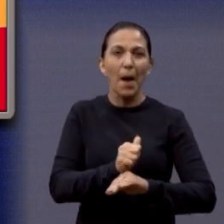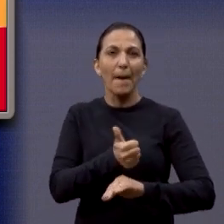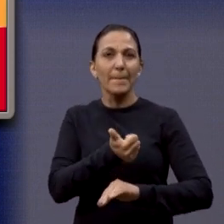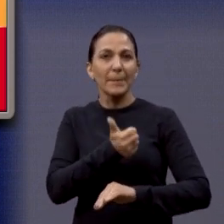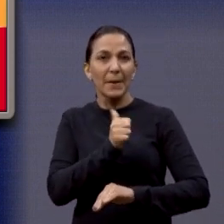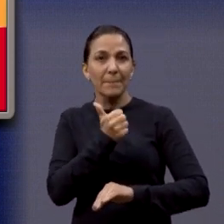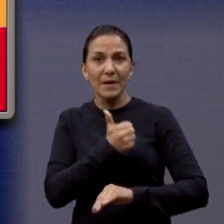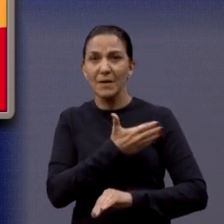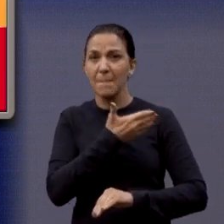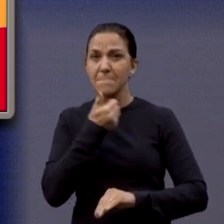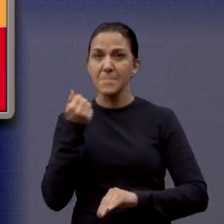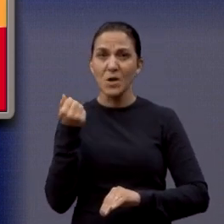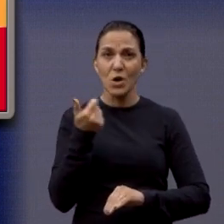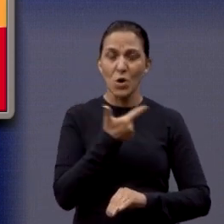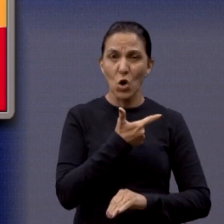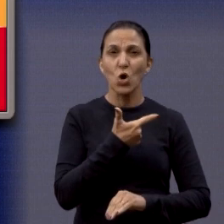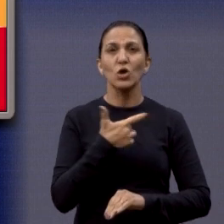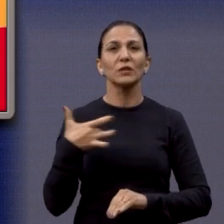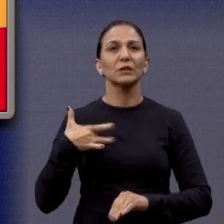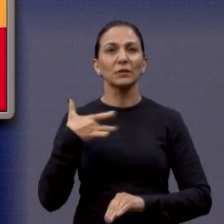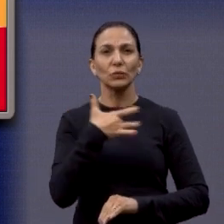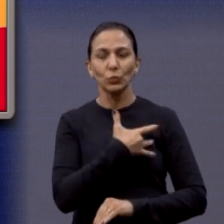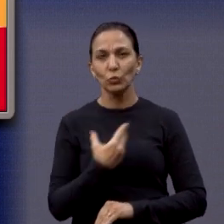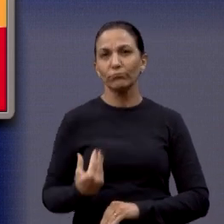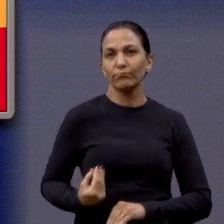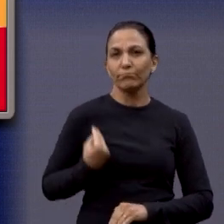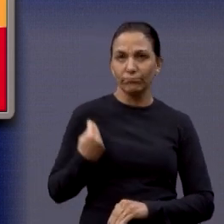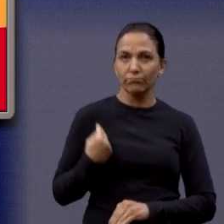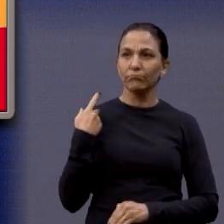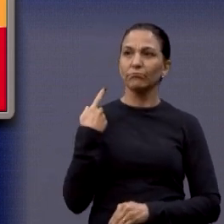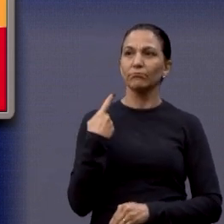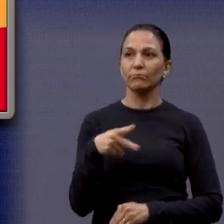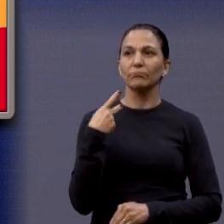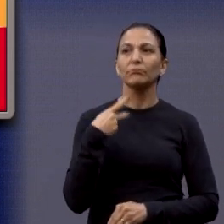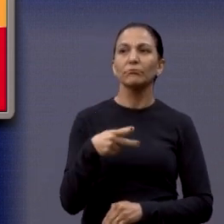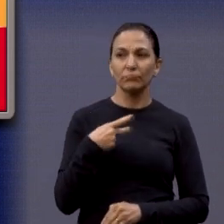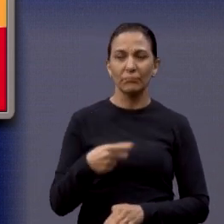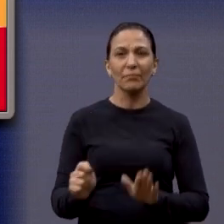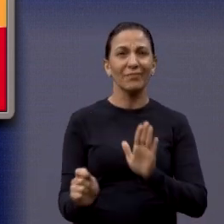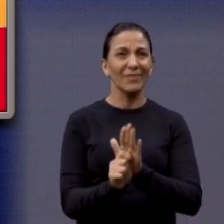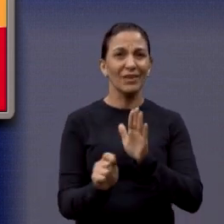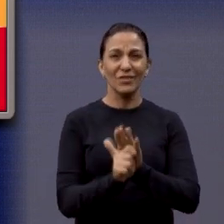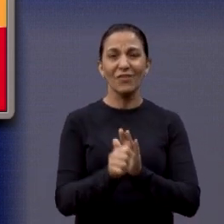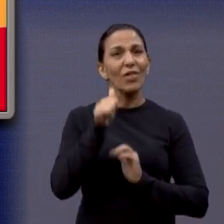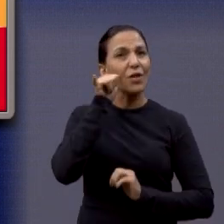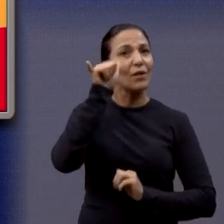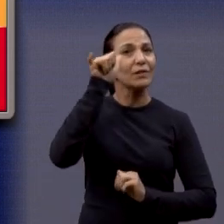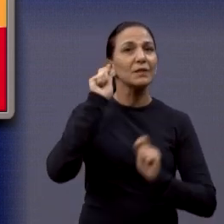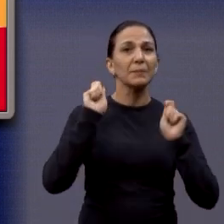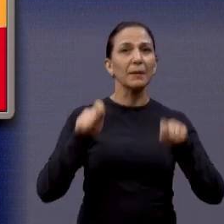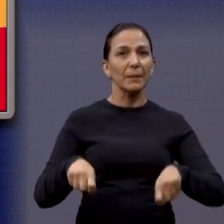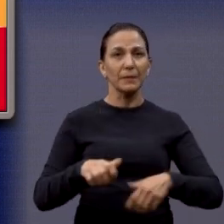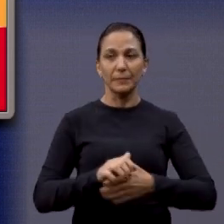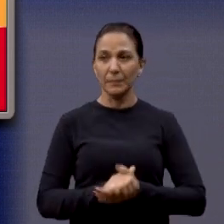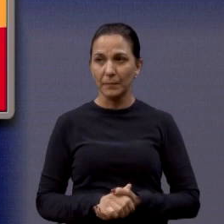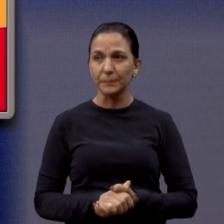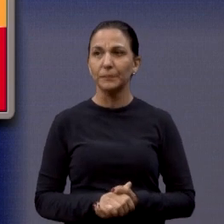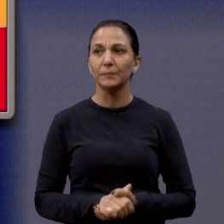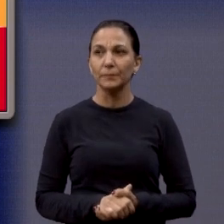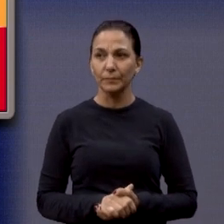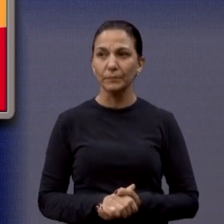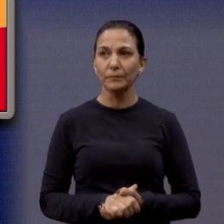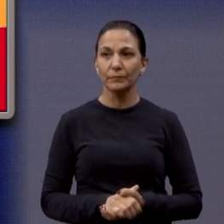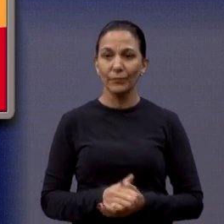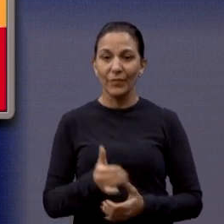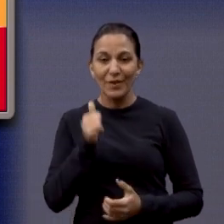condições ele vai ter de adquirir a dependência química. Então, quanto mais a gente retardar